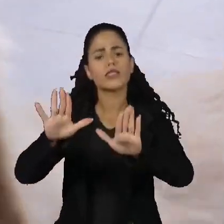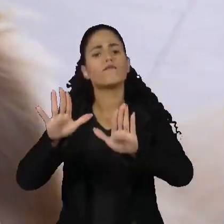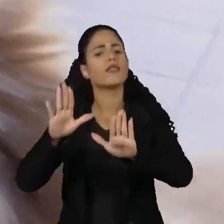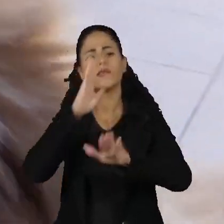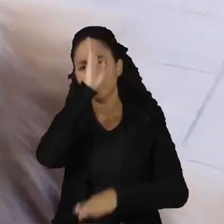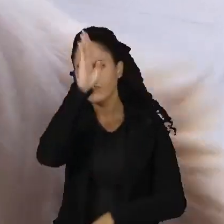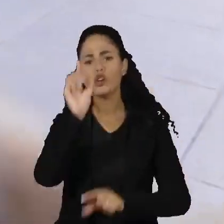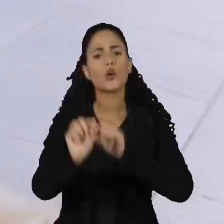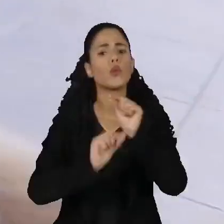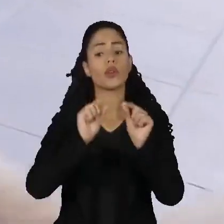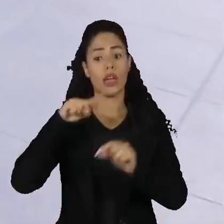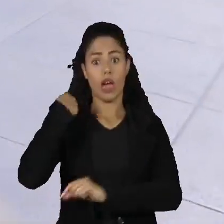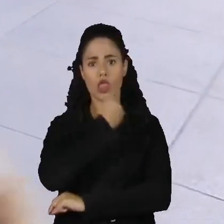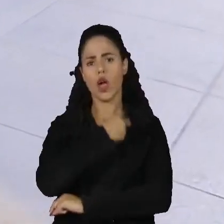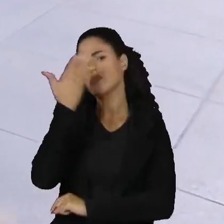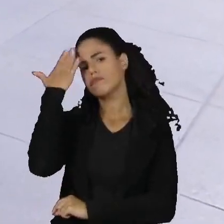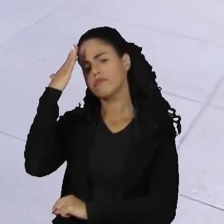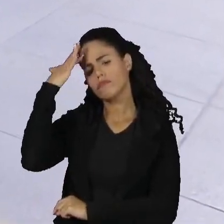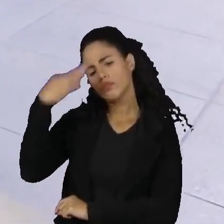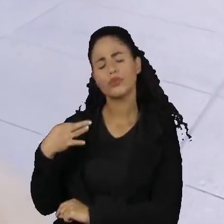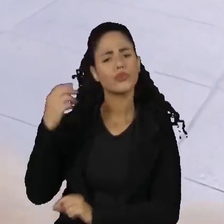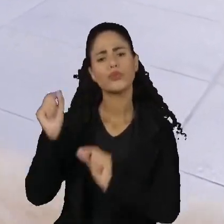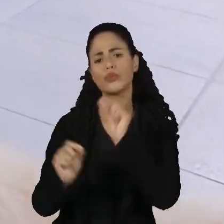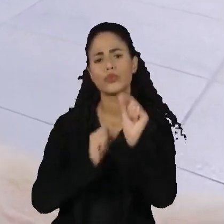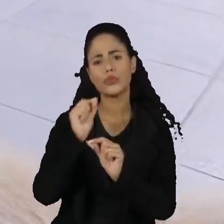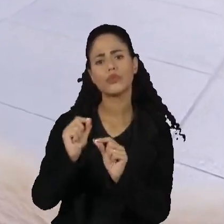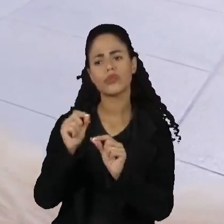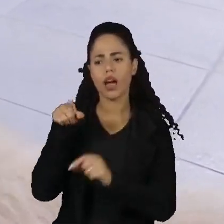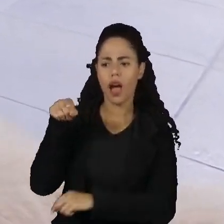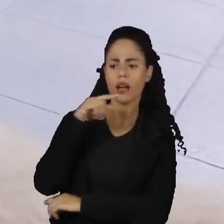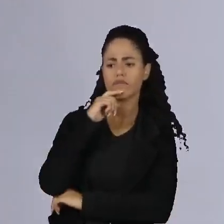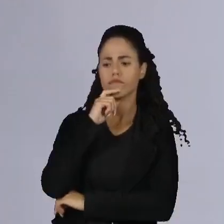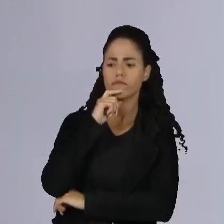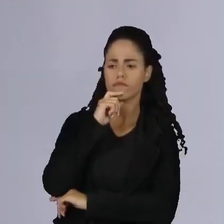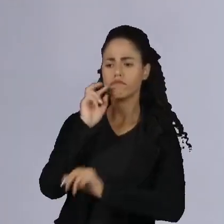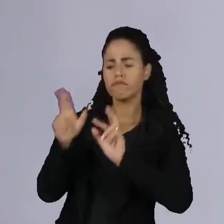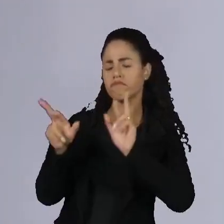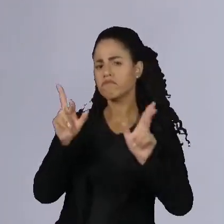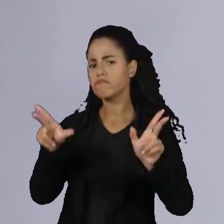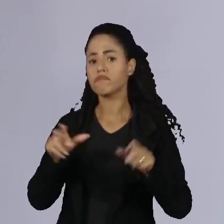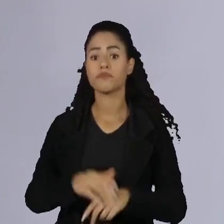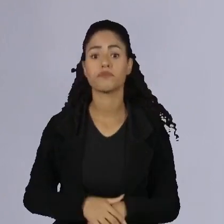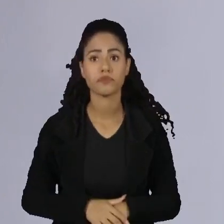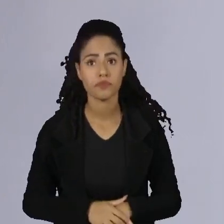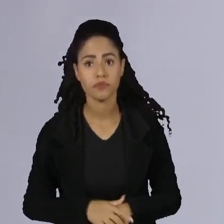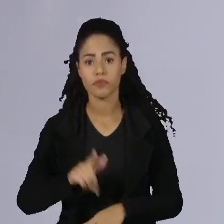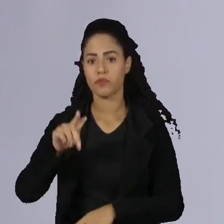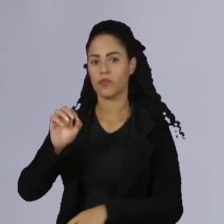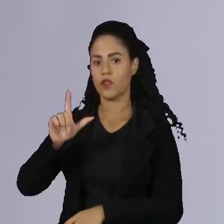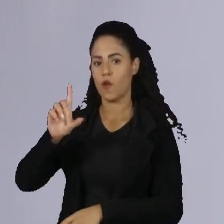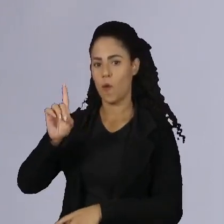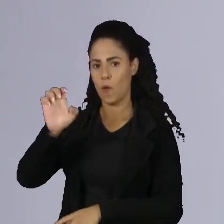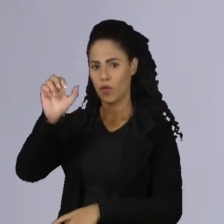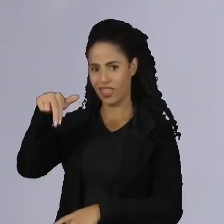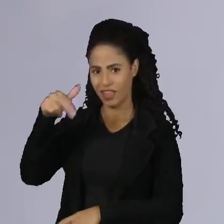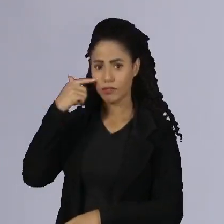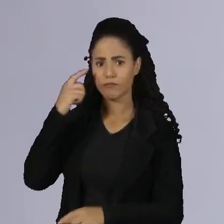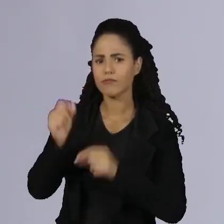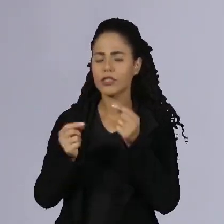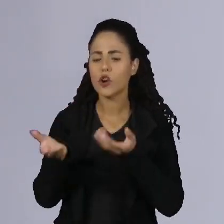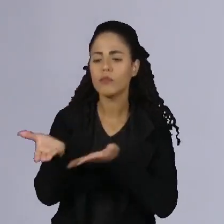é a gente entender que a raça não vai predizer o comportamento. Os Goldens se destacam no quesito